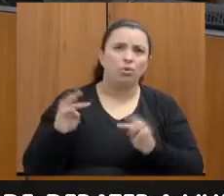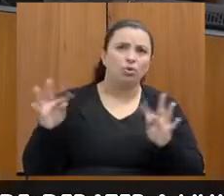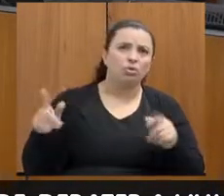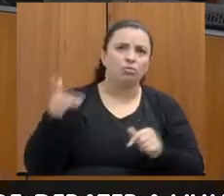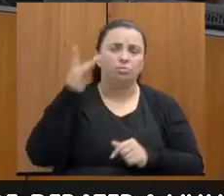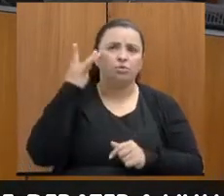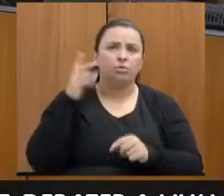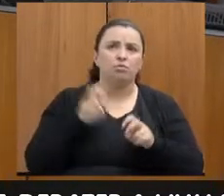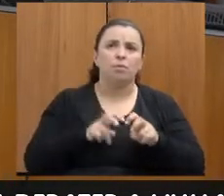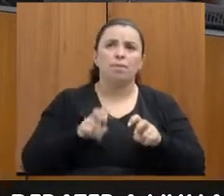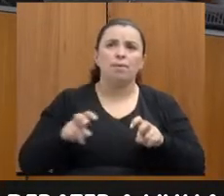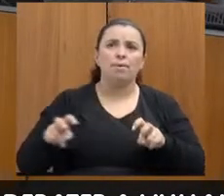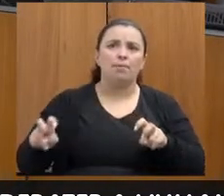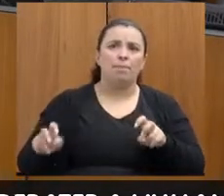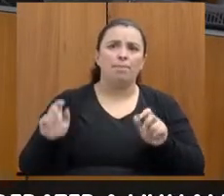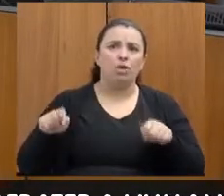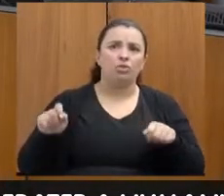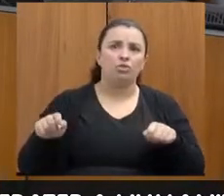Não.